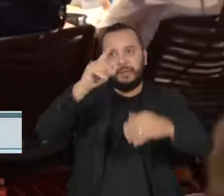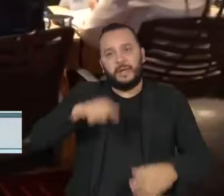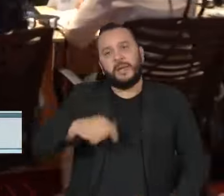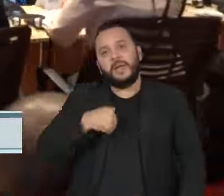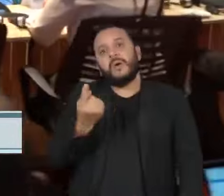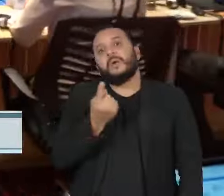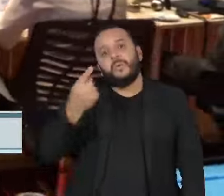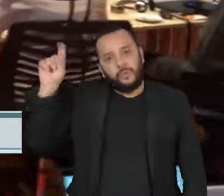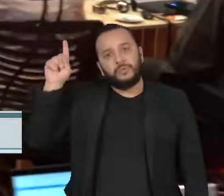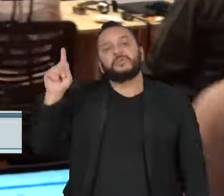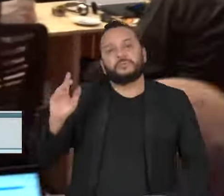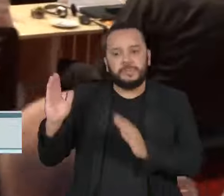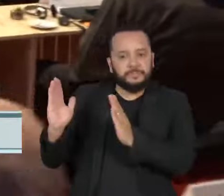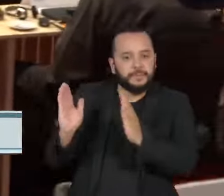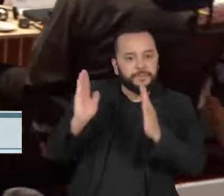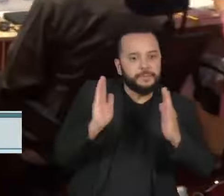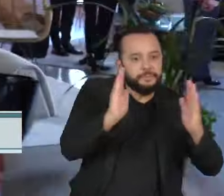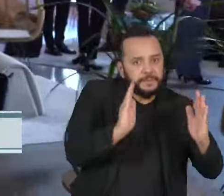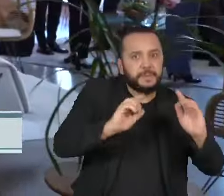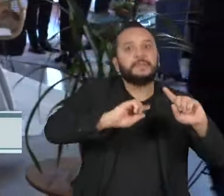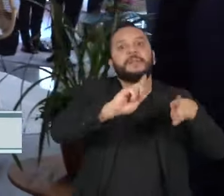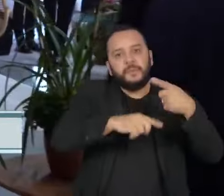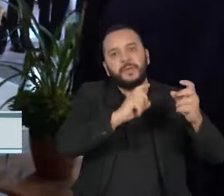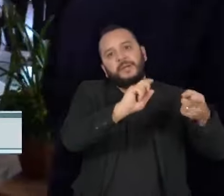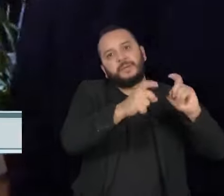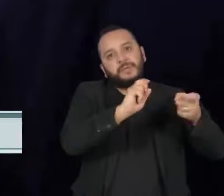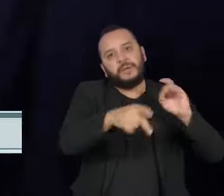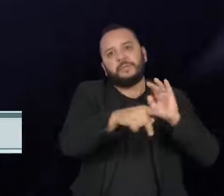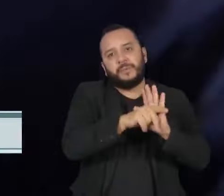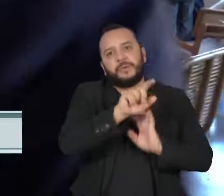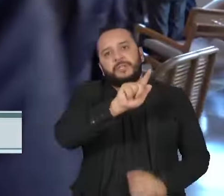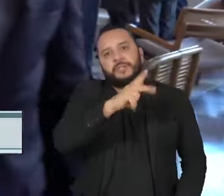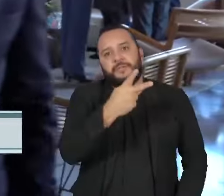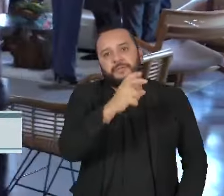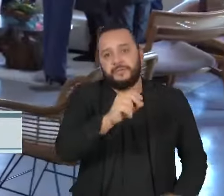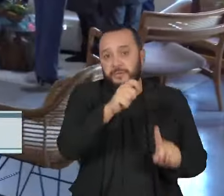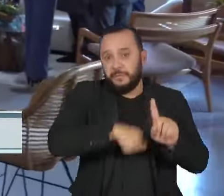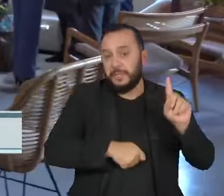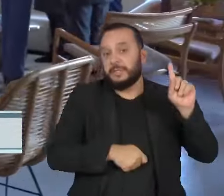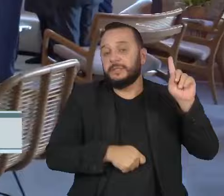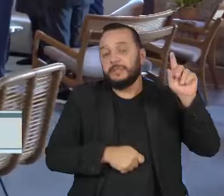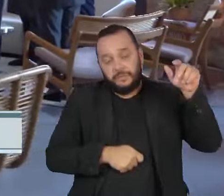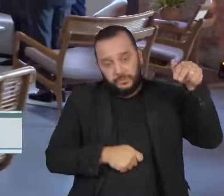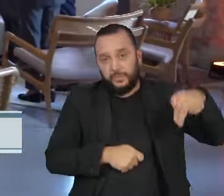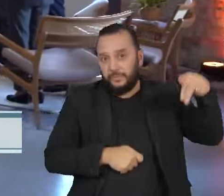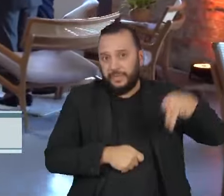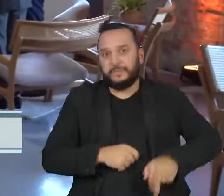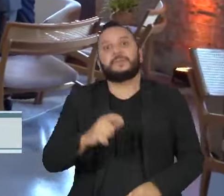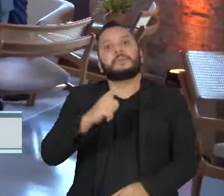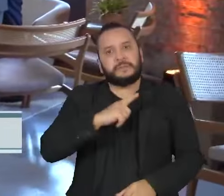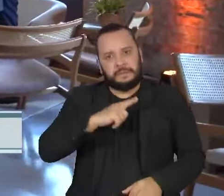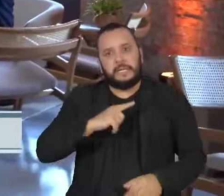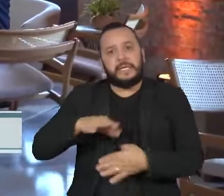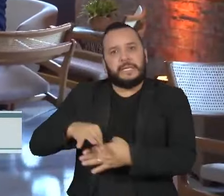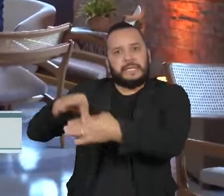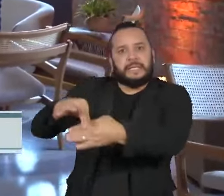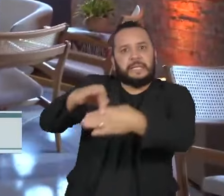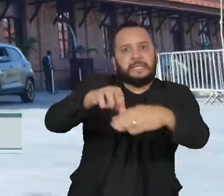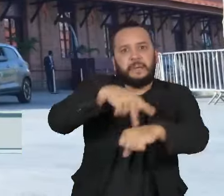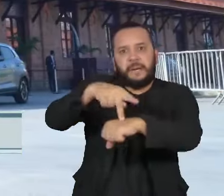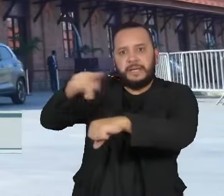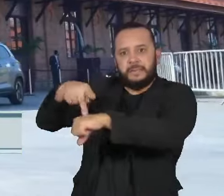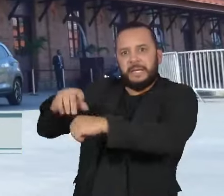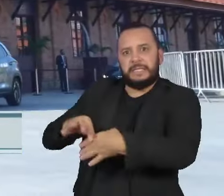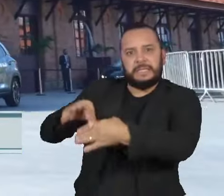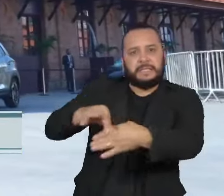etapas antes da cúpula do G20, marcada para novembro, quando os chefes de Estado ou de governo das maiores economias do